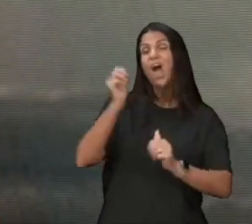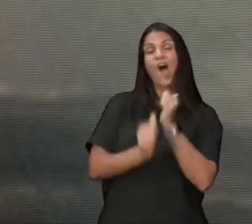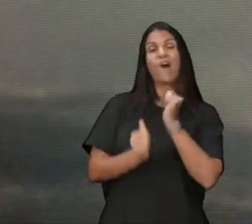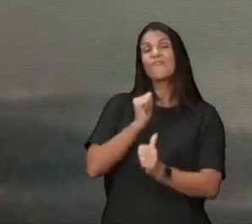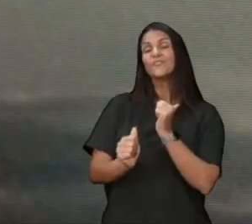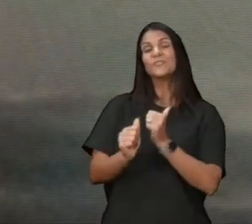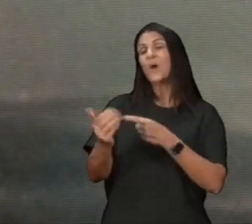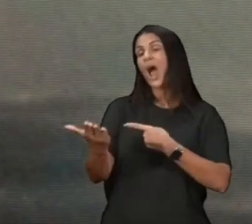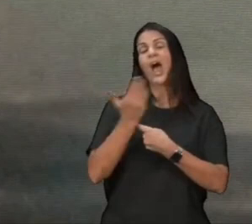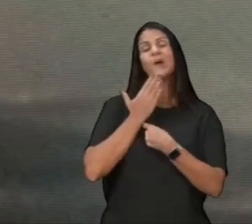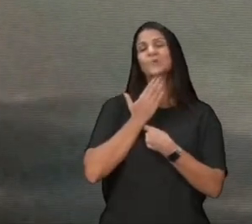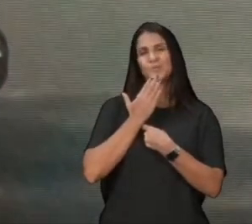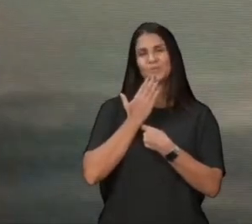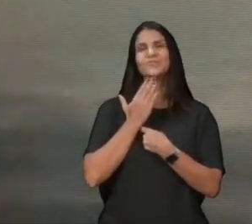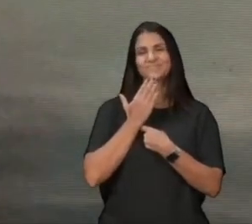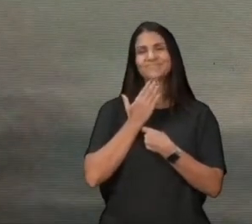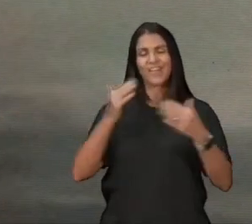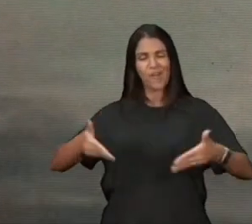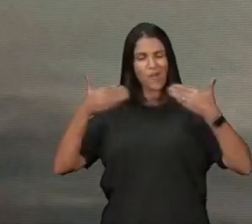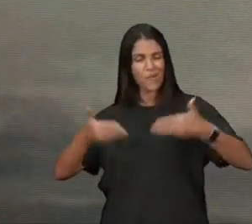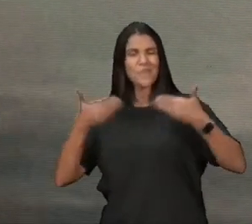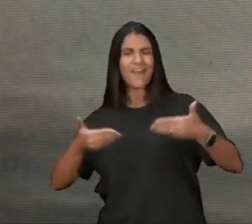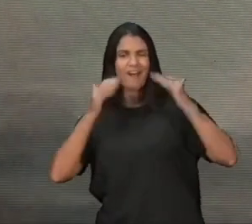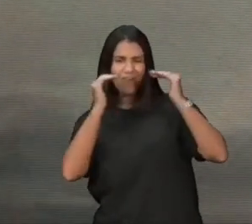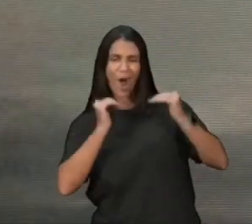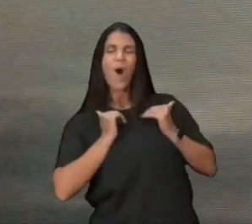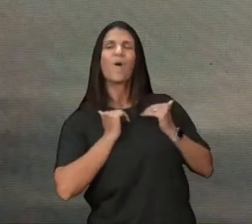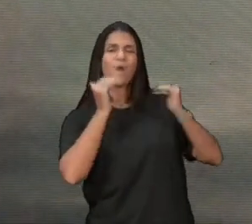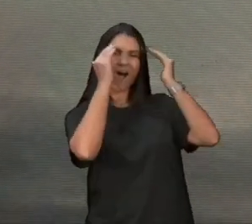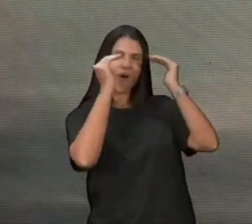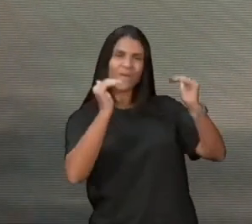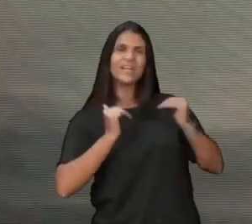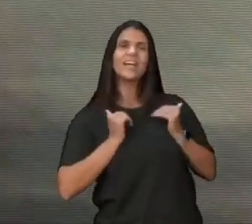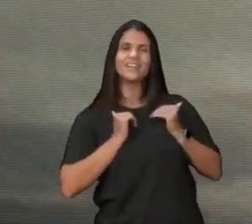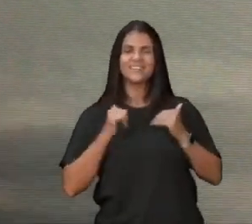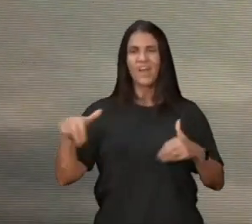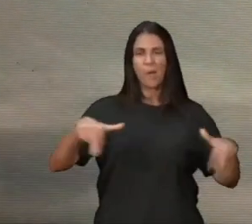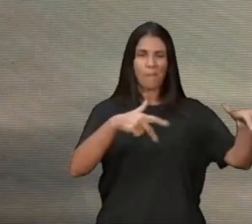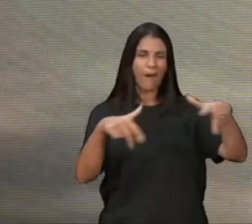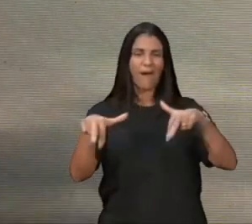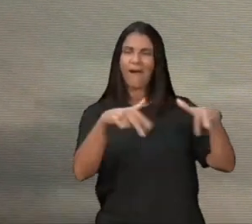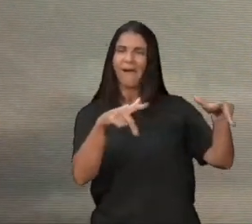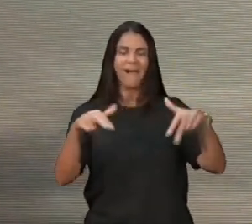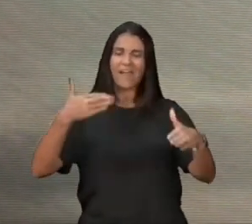então eles faziam a jogada toda, mas eles me davam a honra, jogavam a bola, e eu caprichava, muito talento,